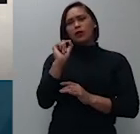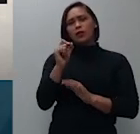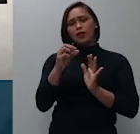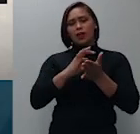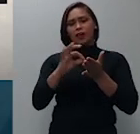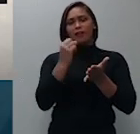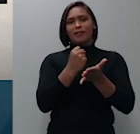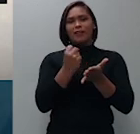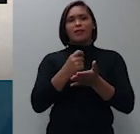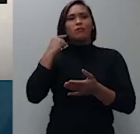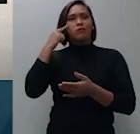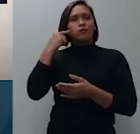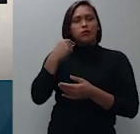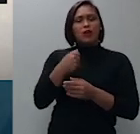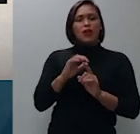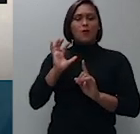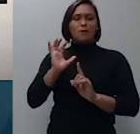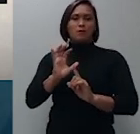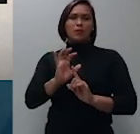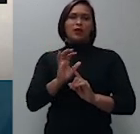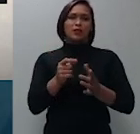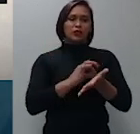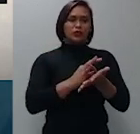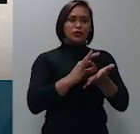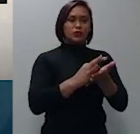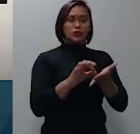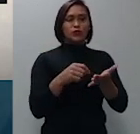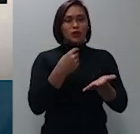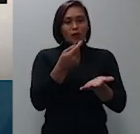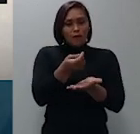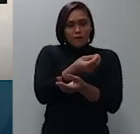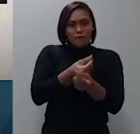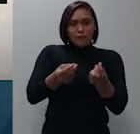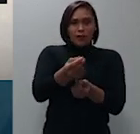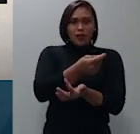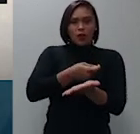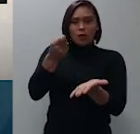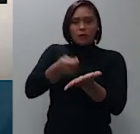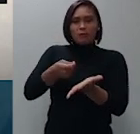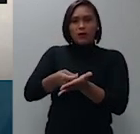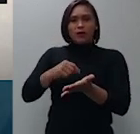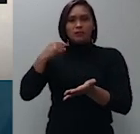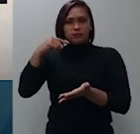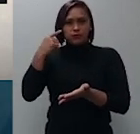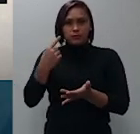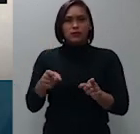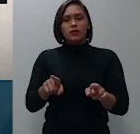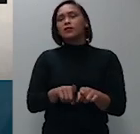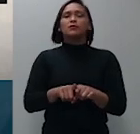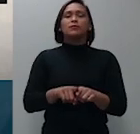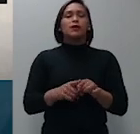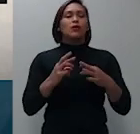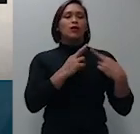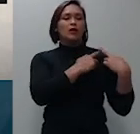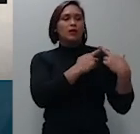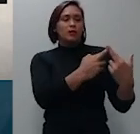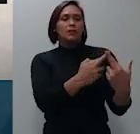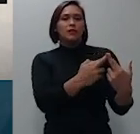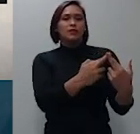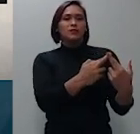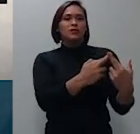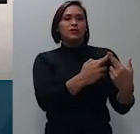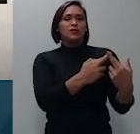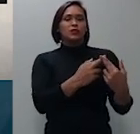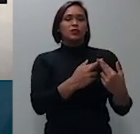pactuação de honorários advocatícios a êxito o representante do incapaz caracteriza